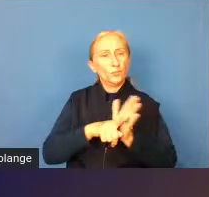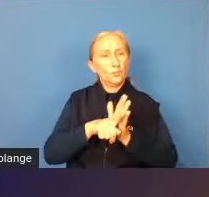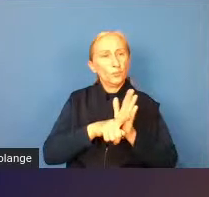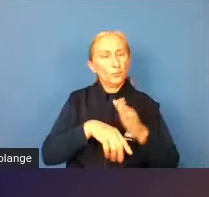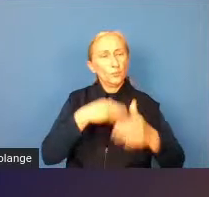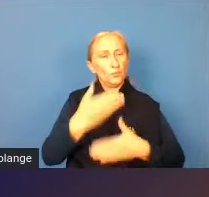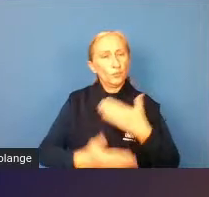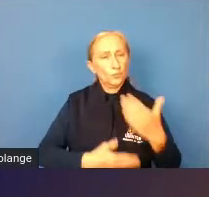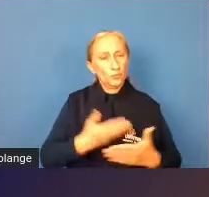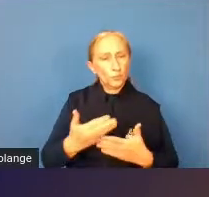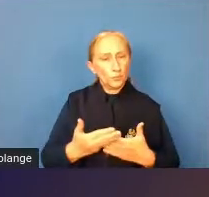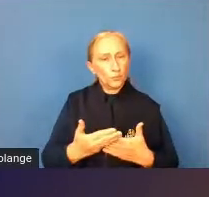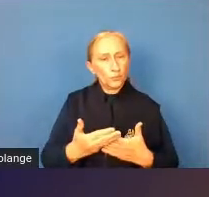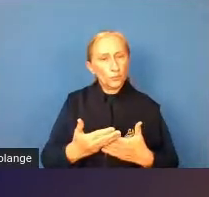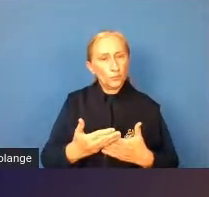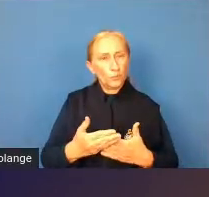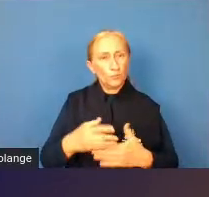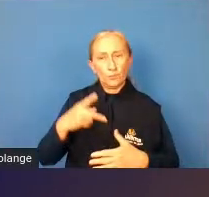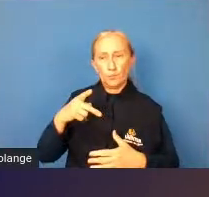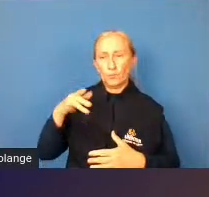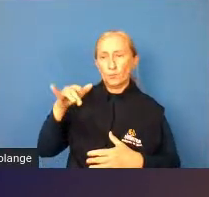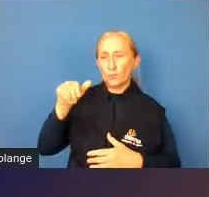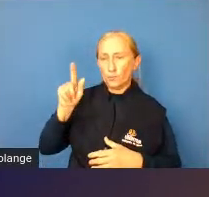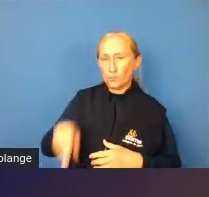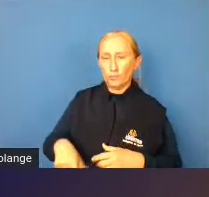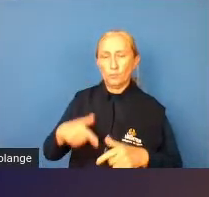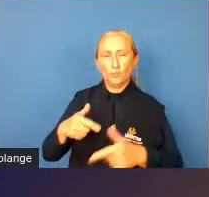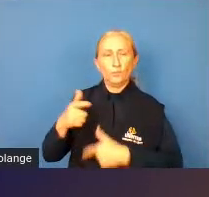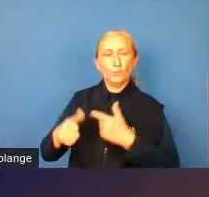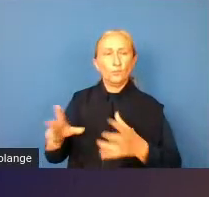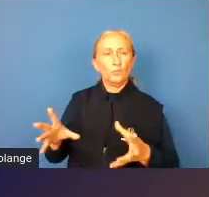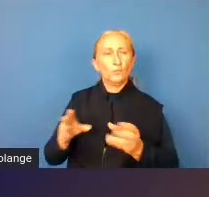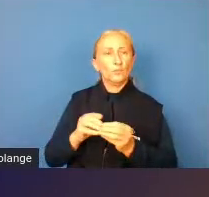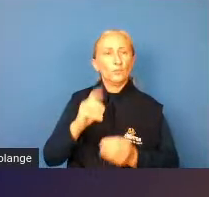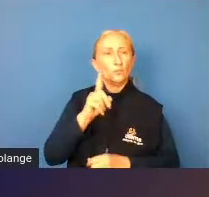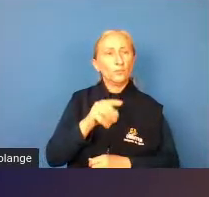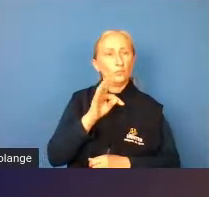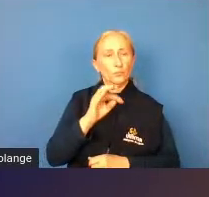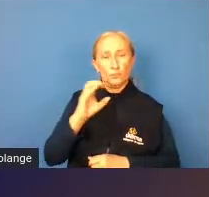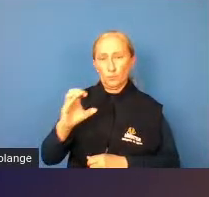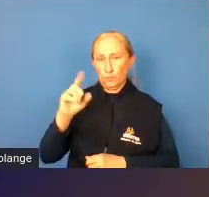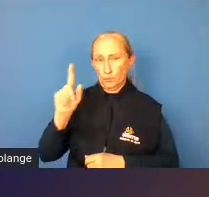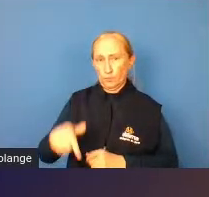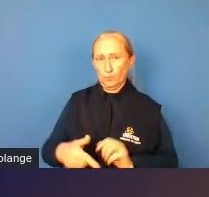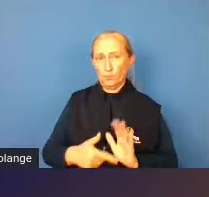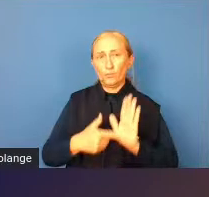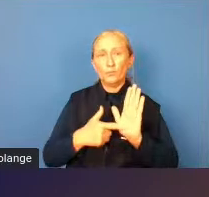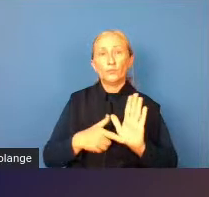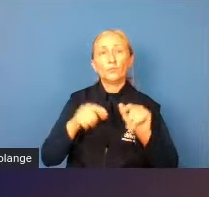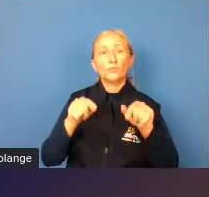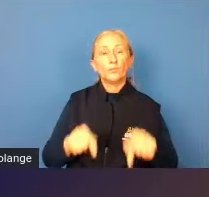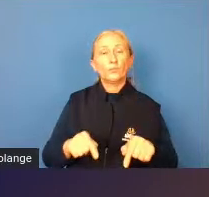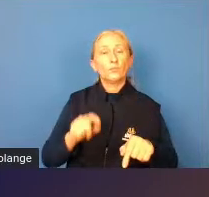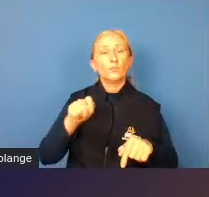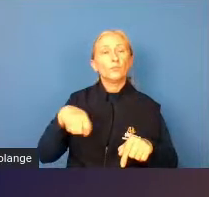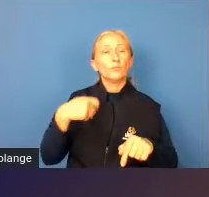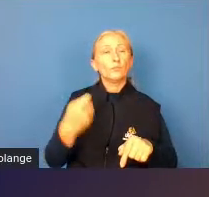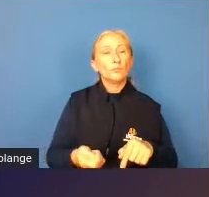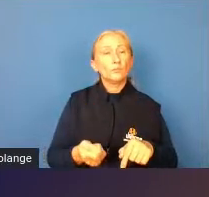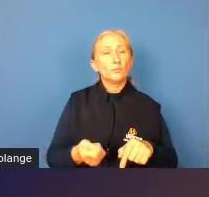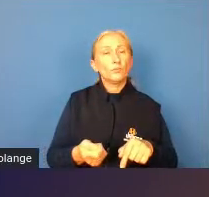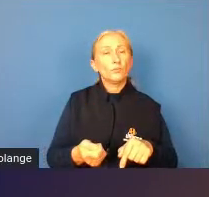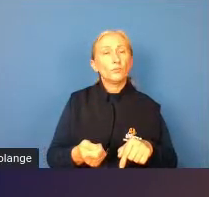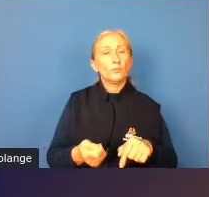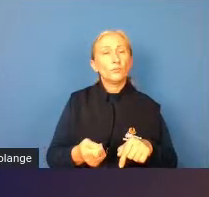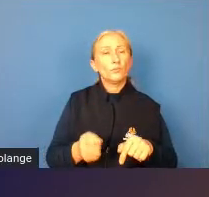desenvolvida pela Paloma também no trabalho de conclusão de curso dela que não é apresentado aqui é sobre a